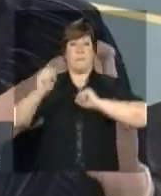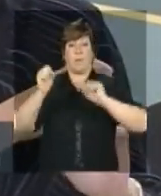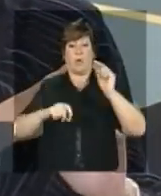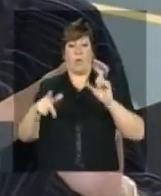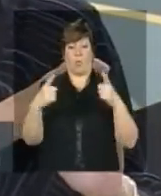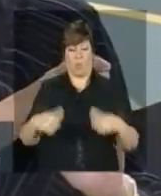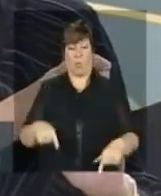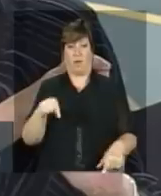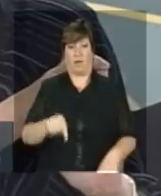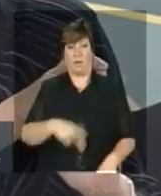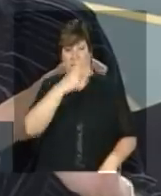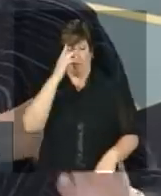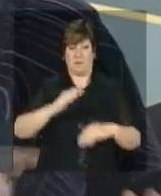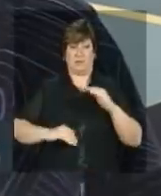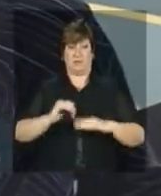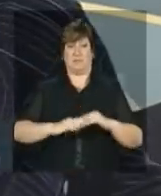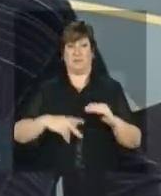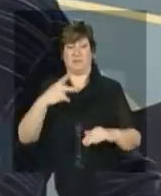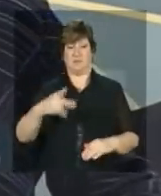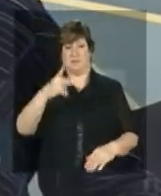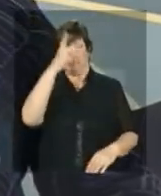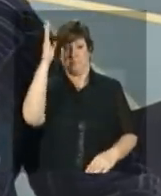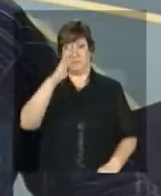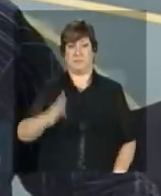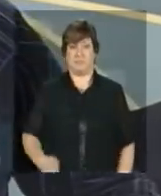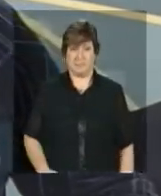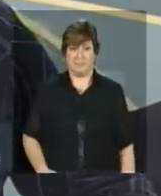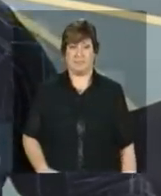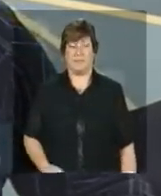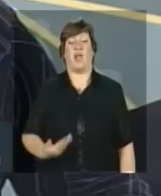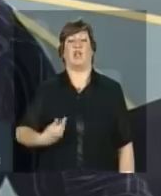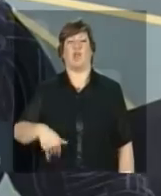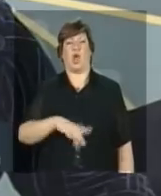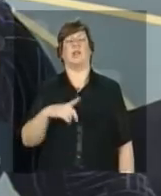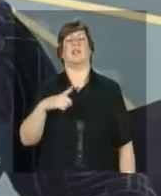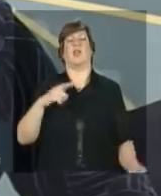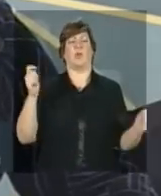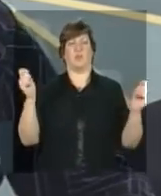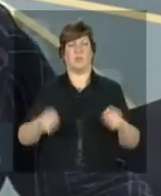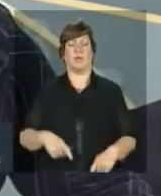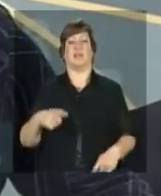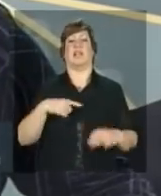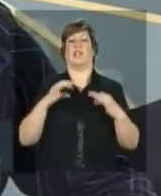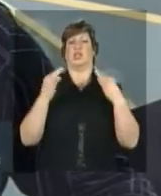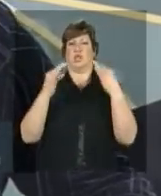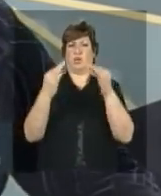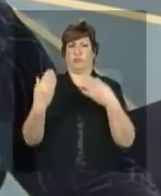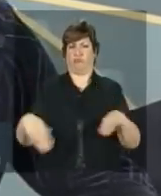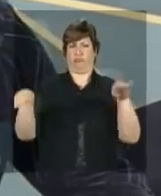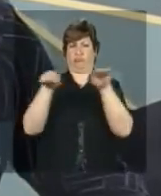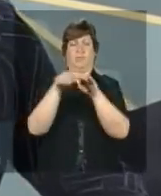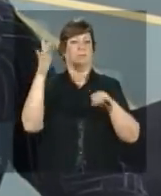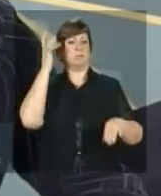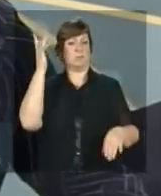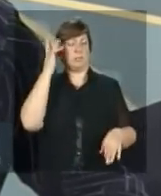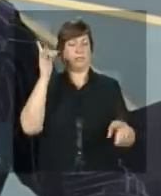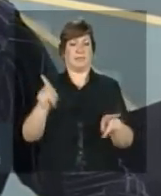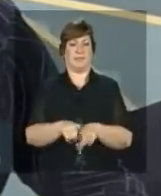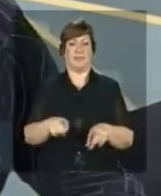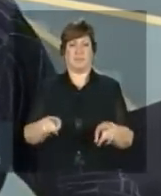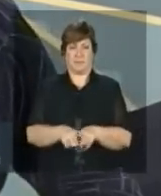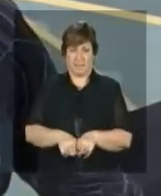com trabalhadores brasileiros nós temos condição de ter tecnologia competitiva de ter